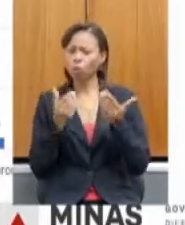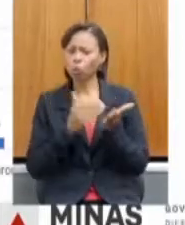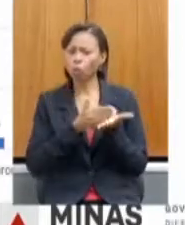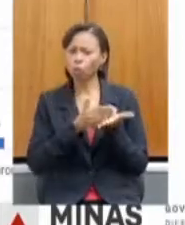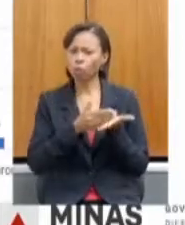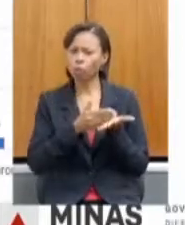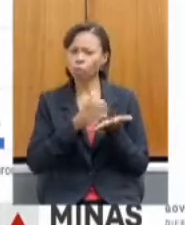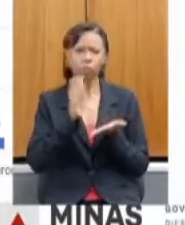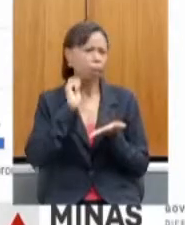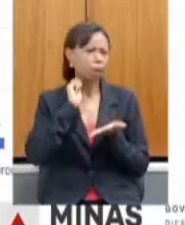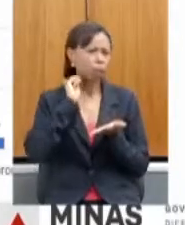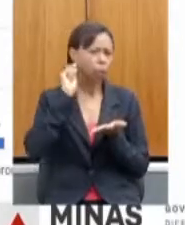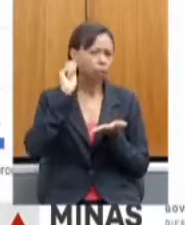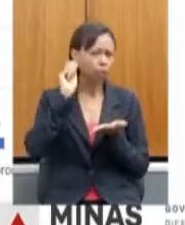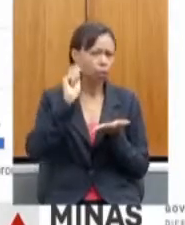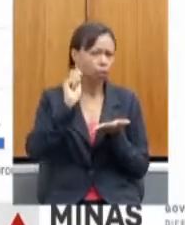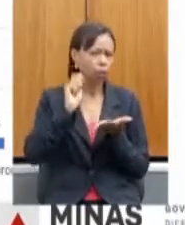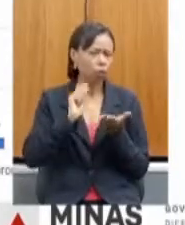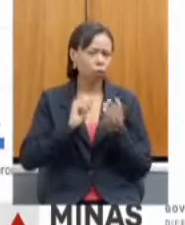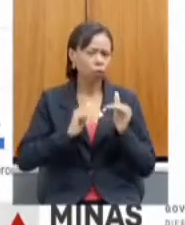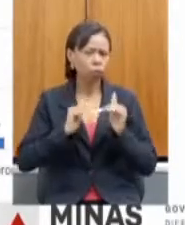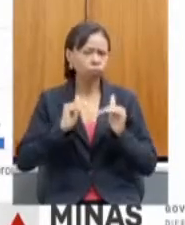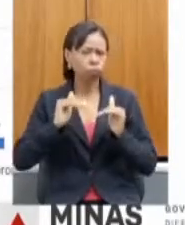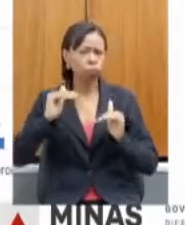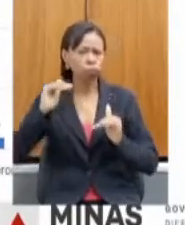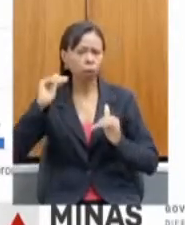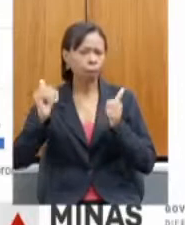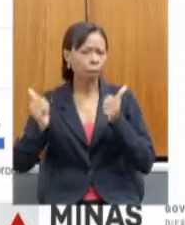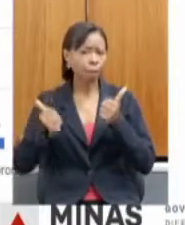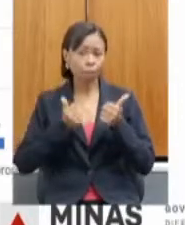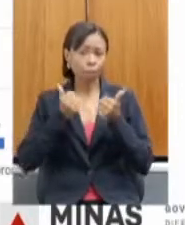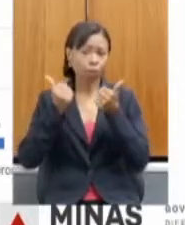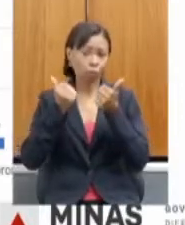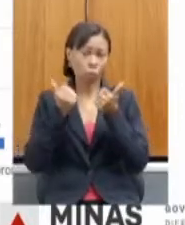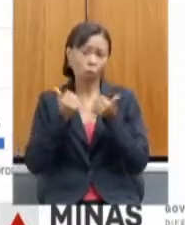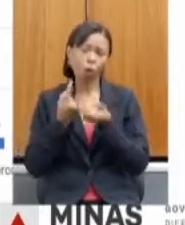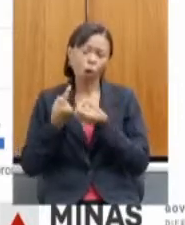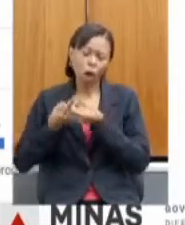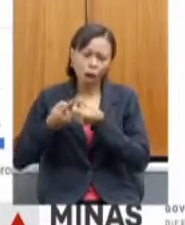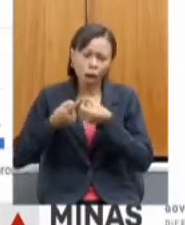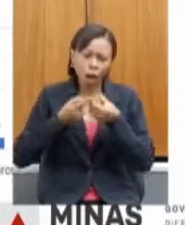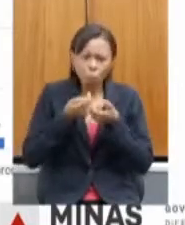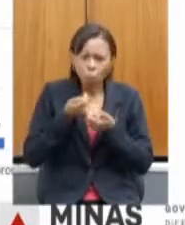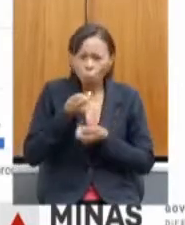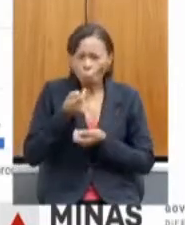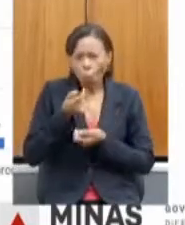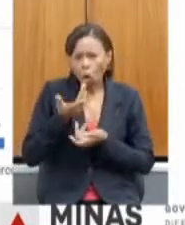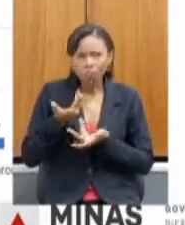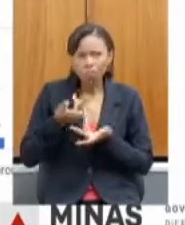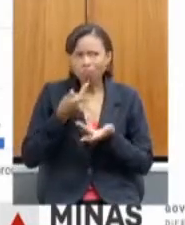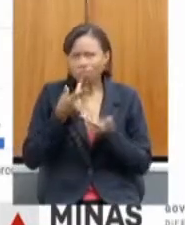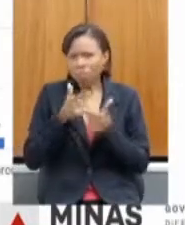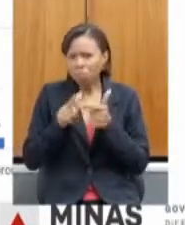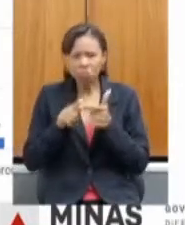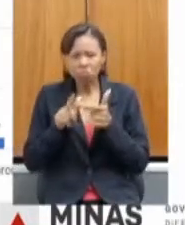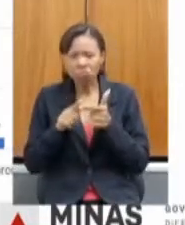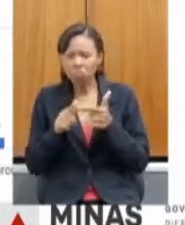monitoramento, de forma que aí muito poucos municípios têm relatado algum problema de